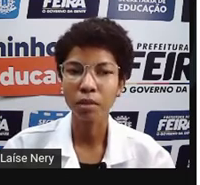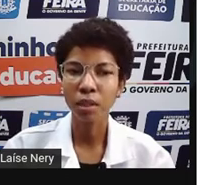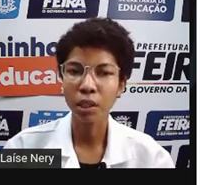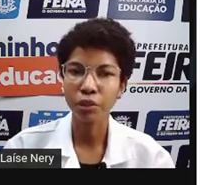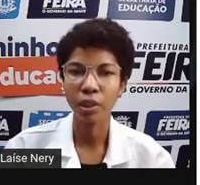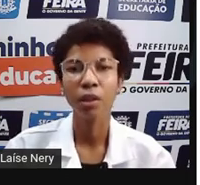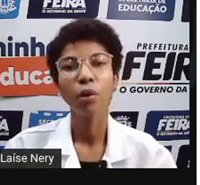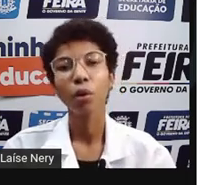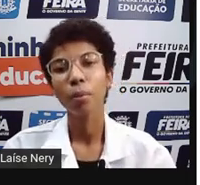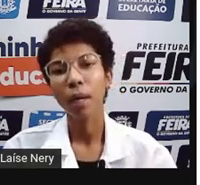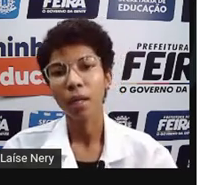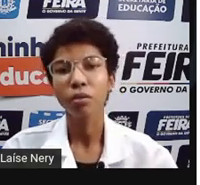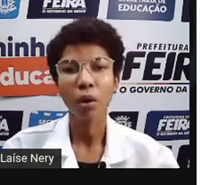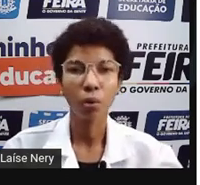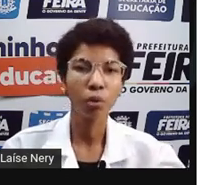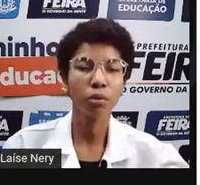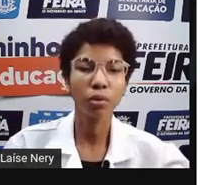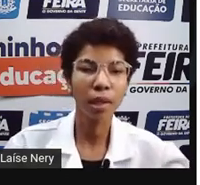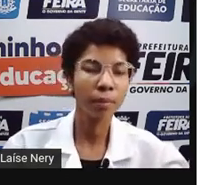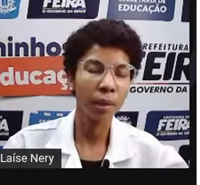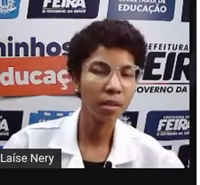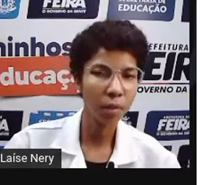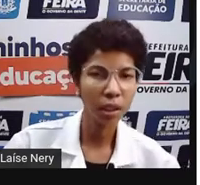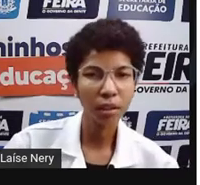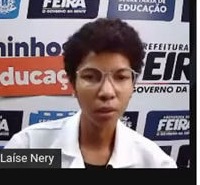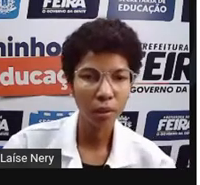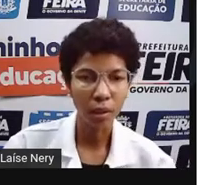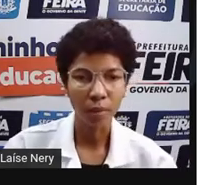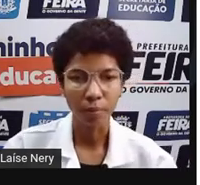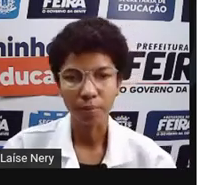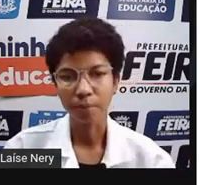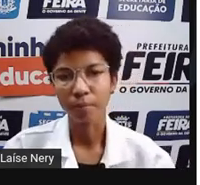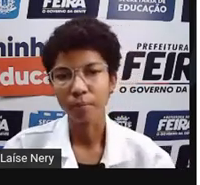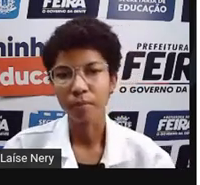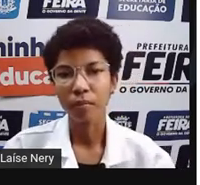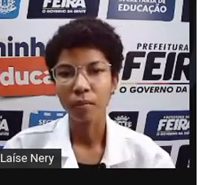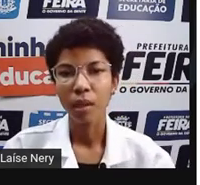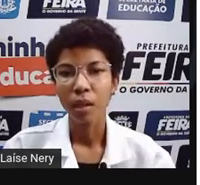menos energia comparado a outros da mesma categoria.